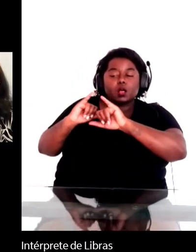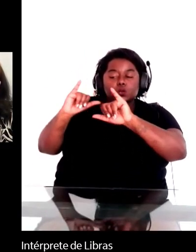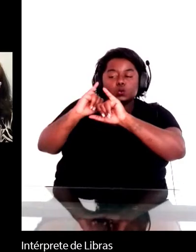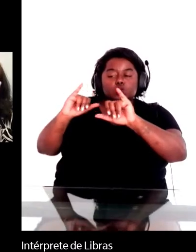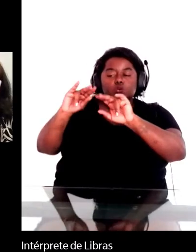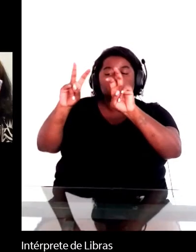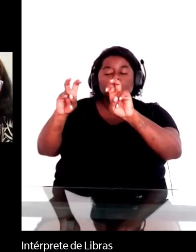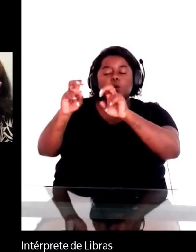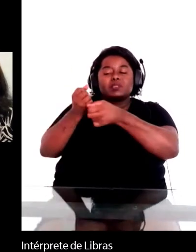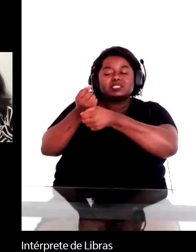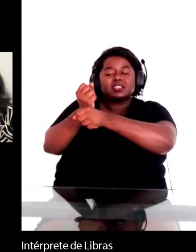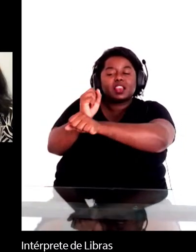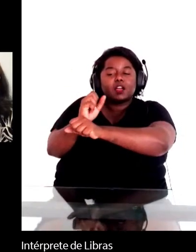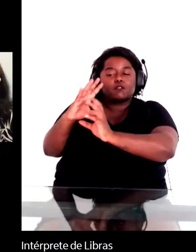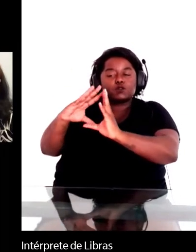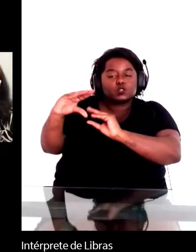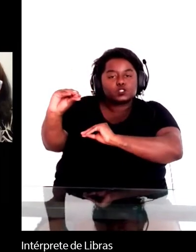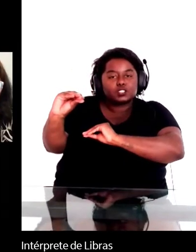No próximo slide,